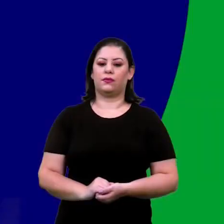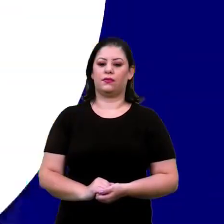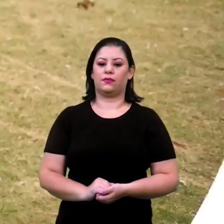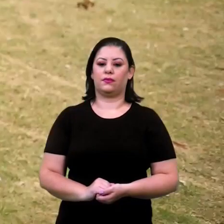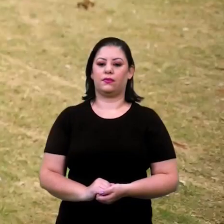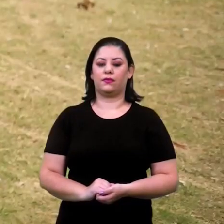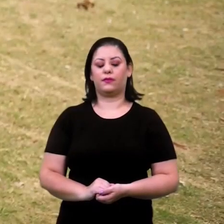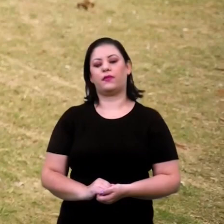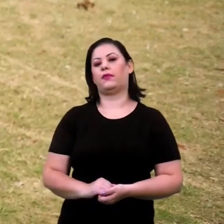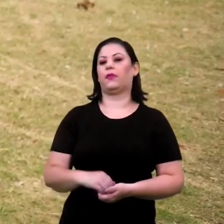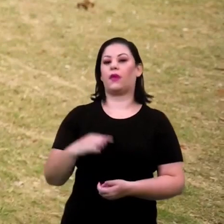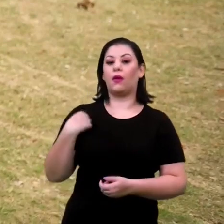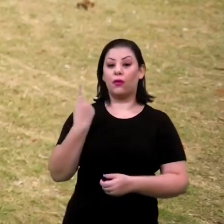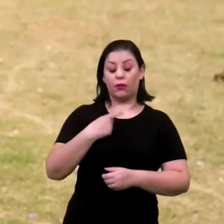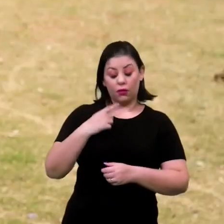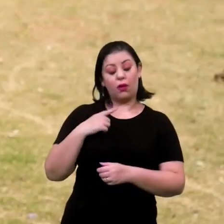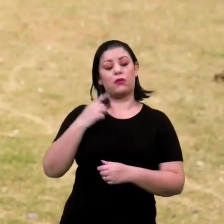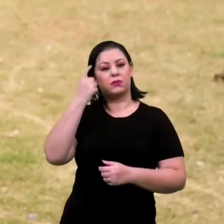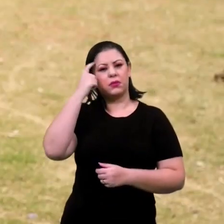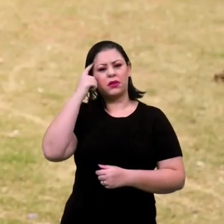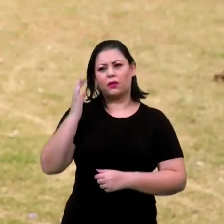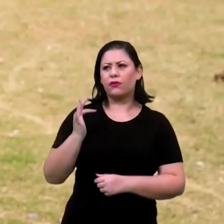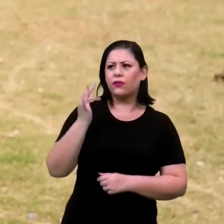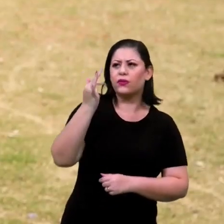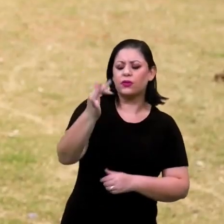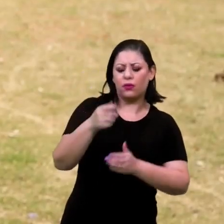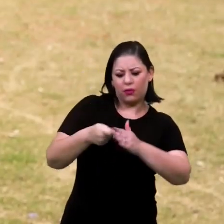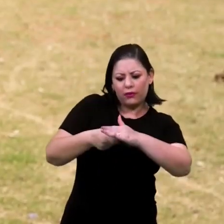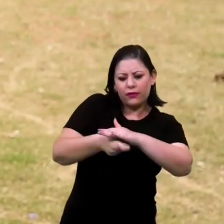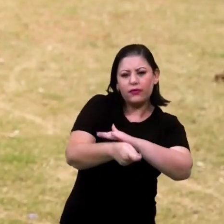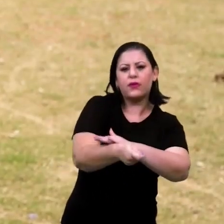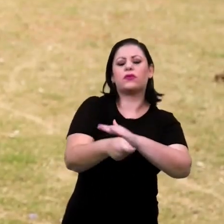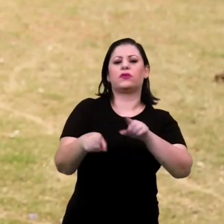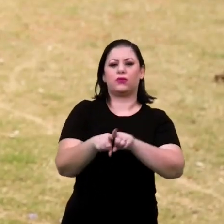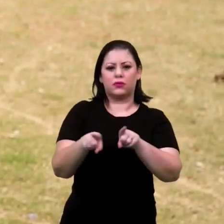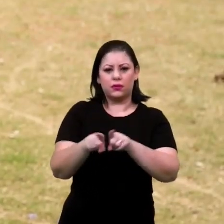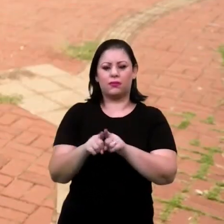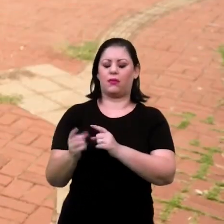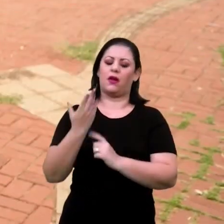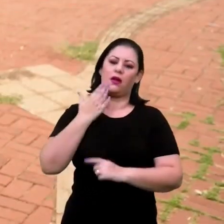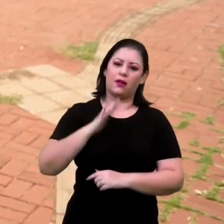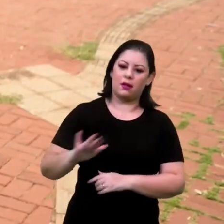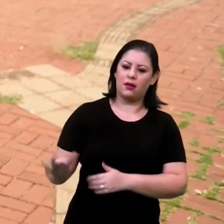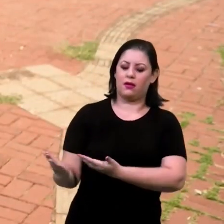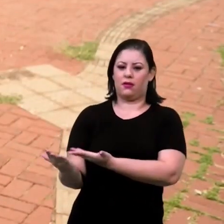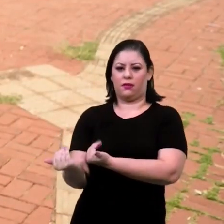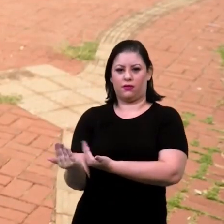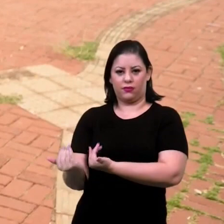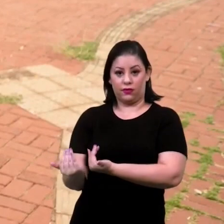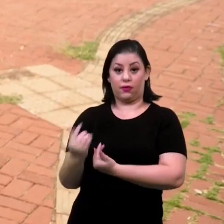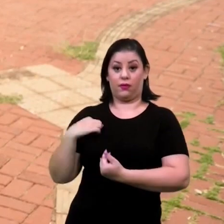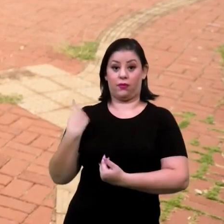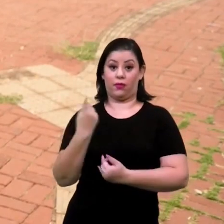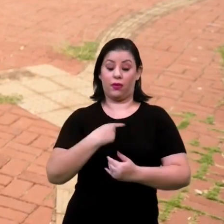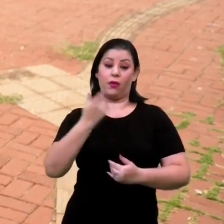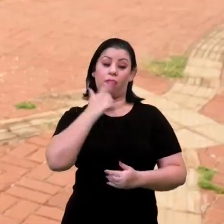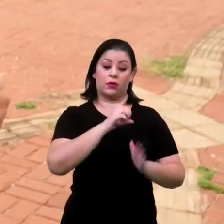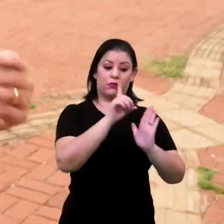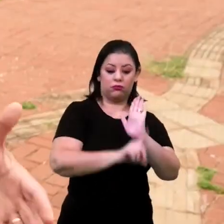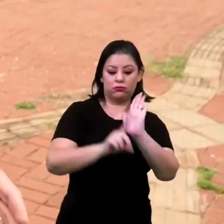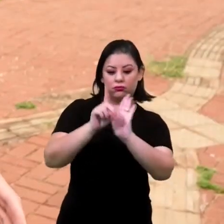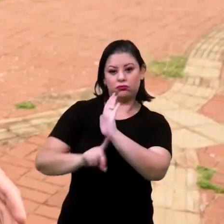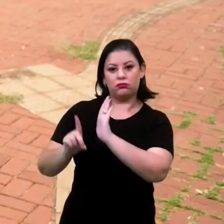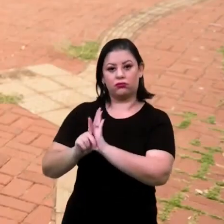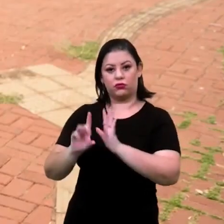Vamos investir em nosso futuro, vamos investir em nossas crianças e nossos jovens. Para mantermos nossos direitos democráticos,